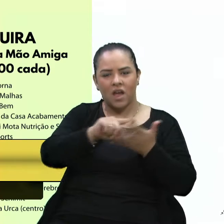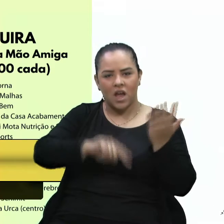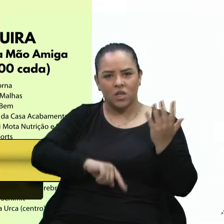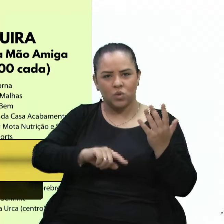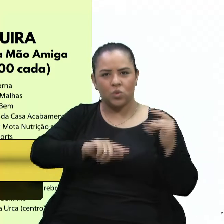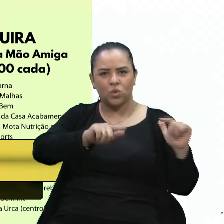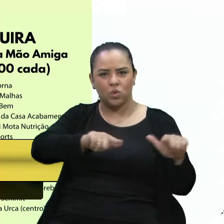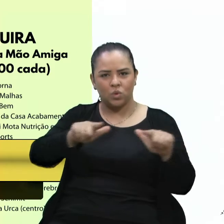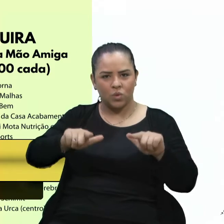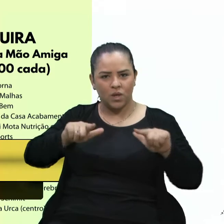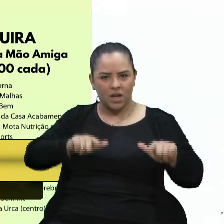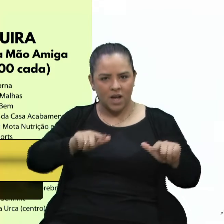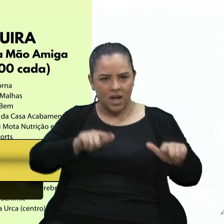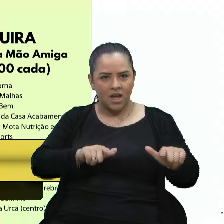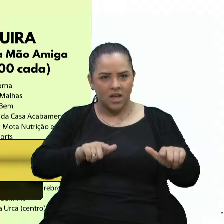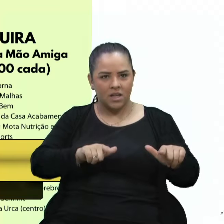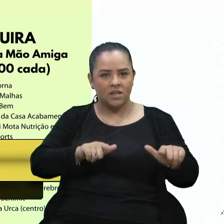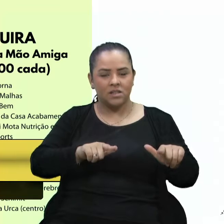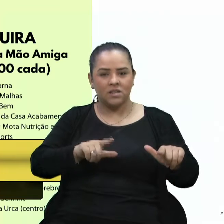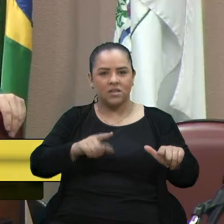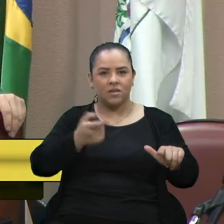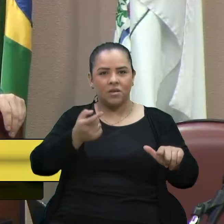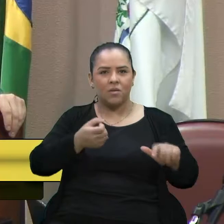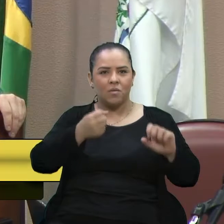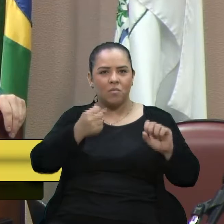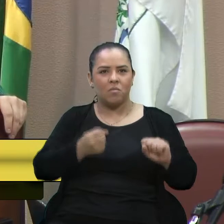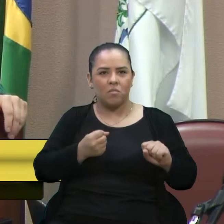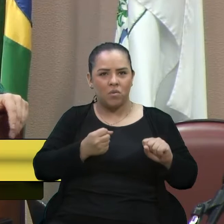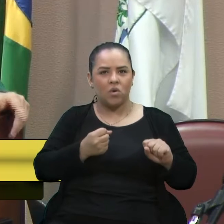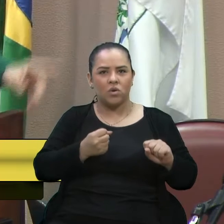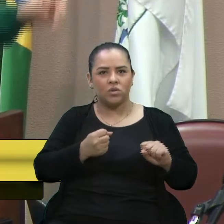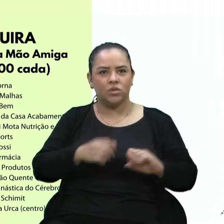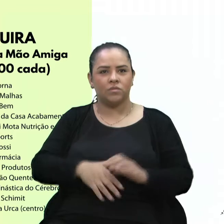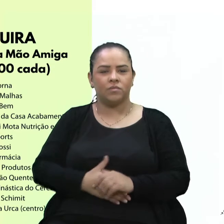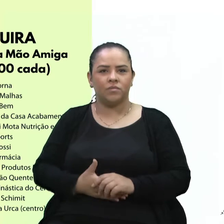Bazar do Bem, Confraria da Casa Acabamentos.